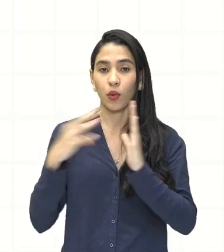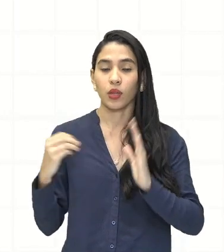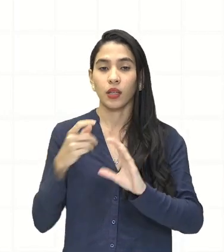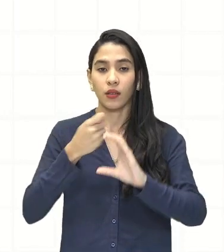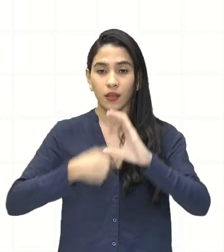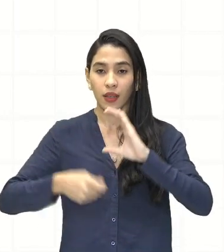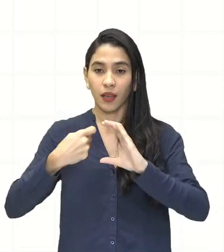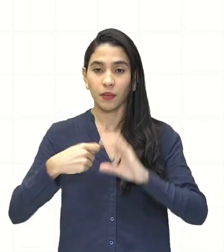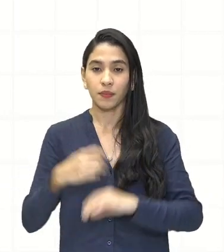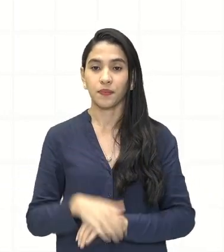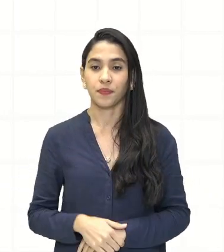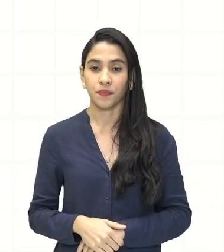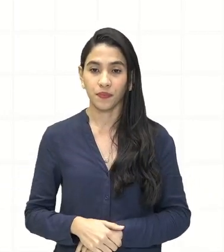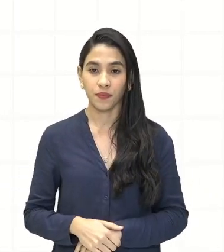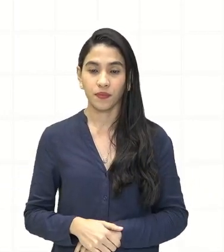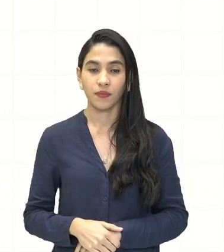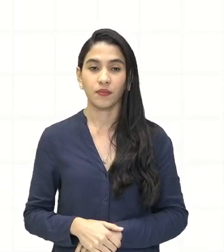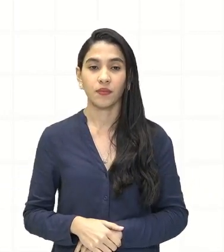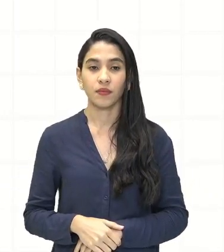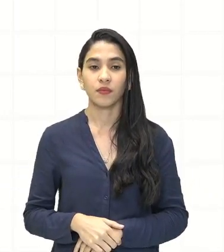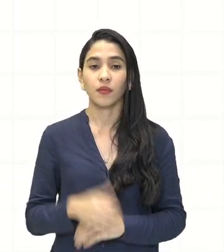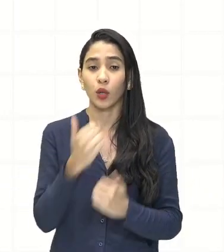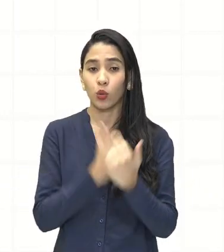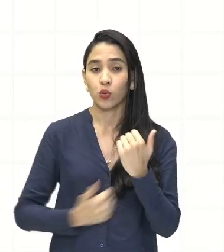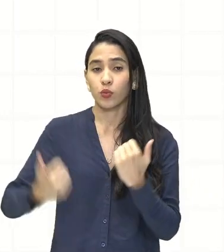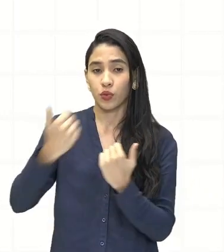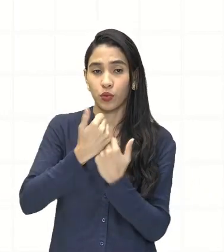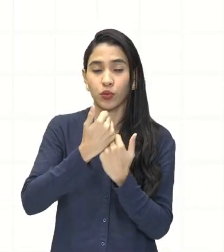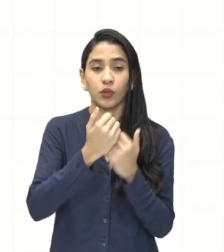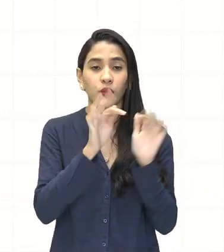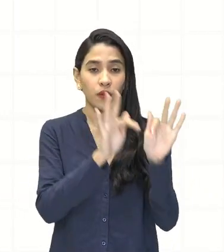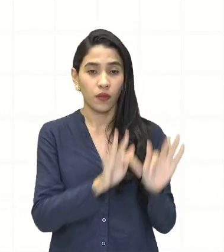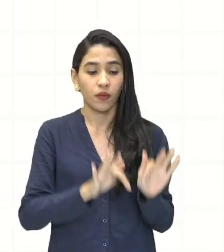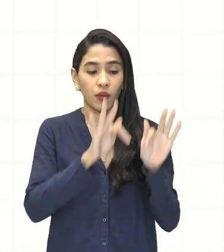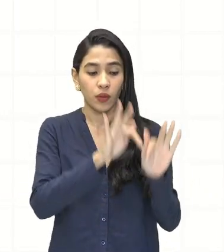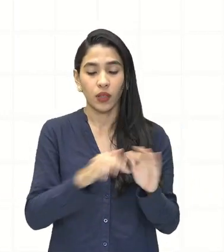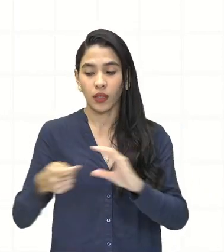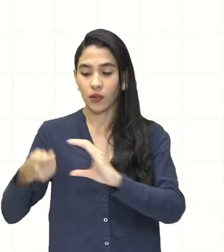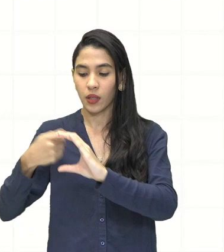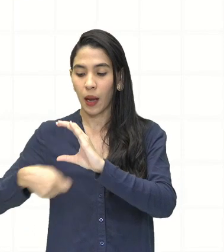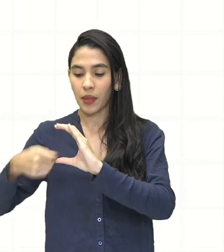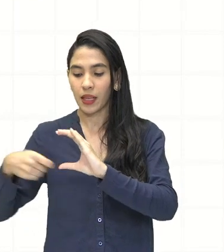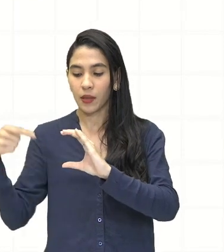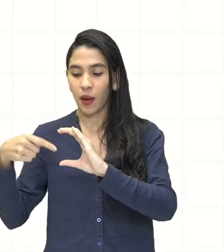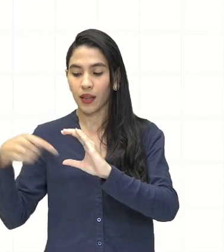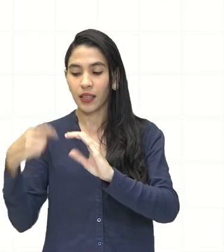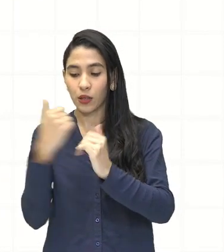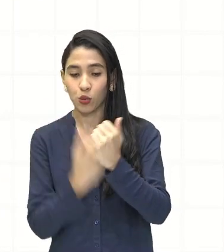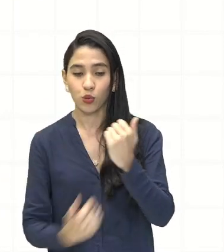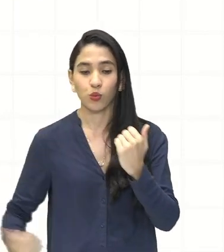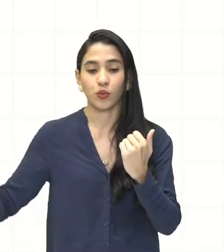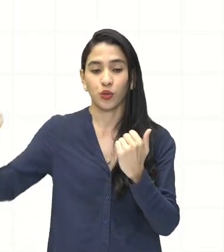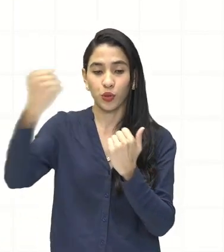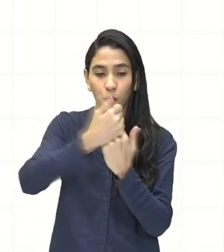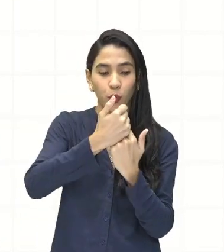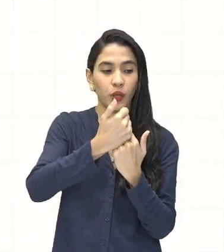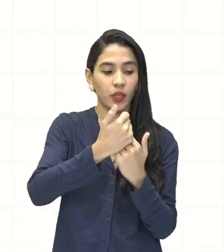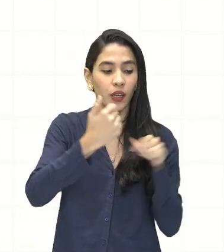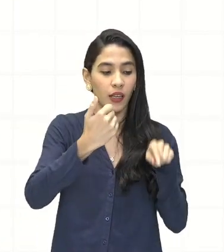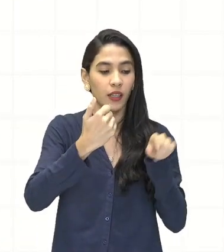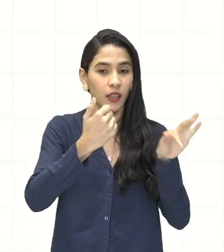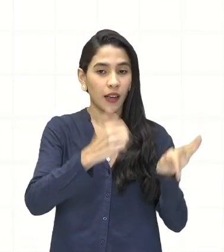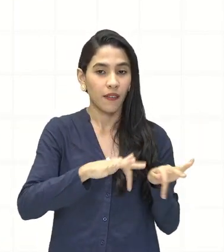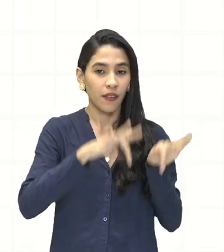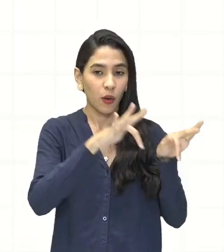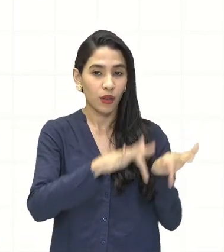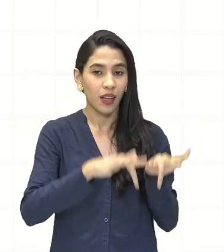capitalista. Substitui o feudalismo. O que seria o feudalismo? Só recapitulando. Uma